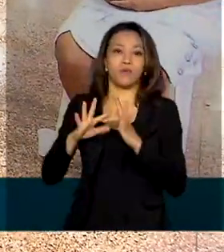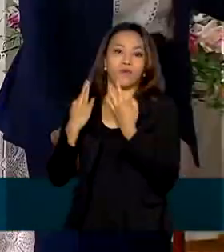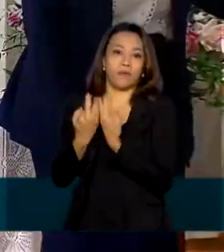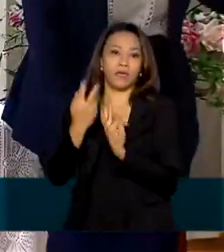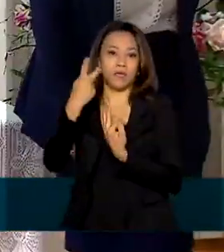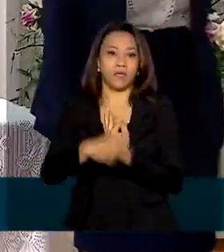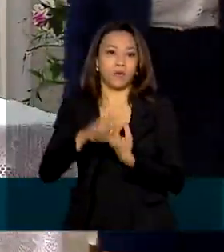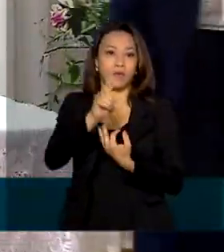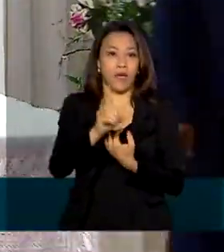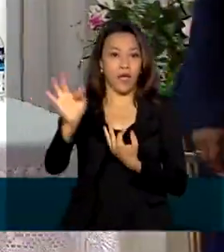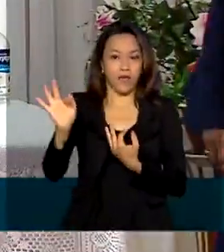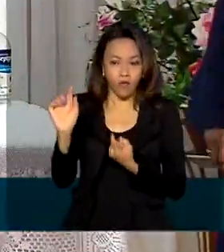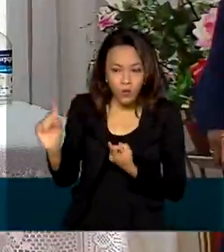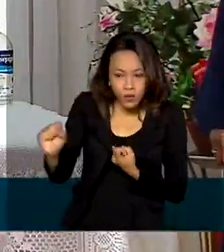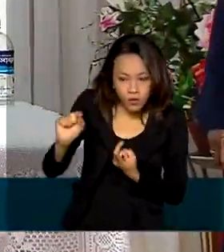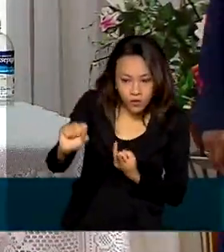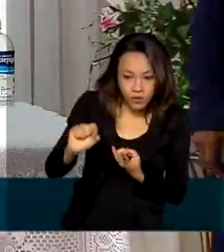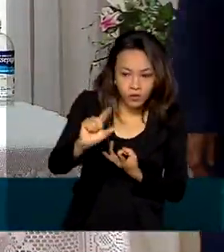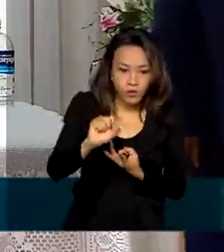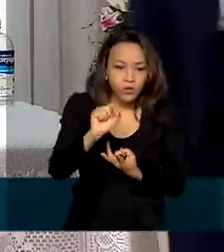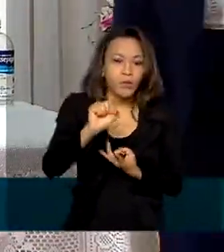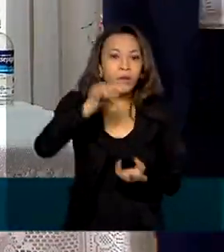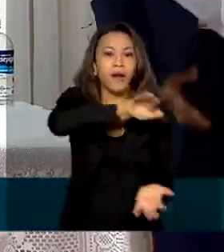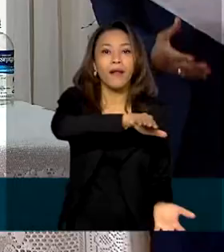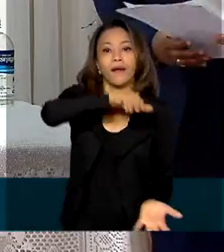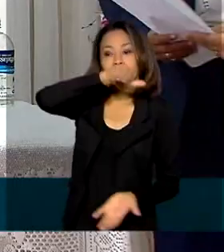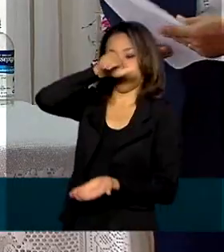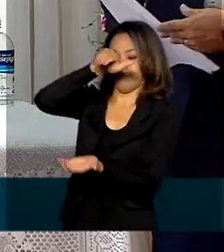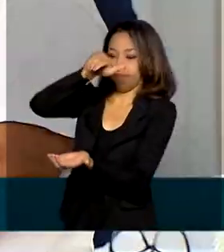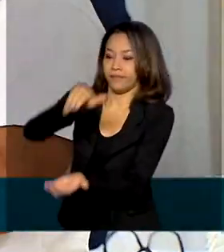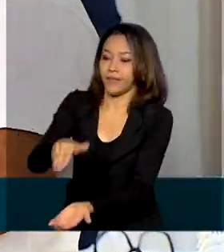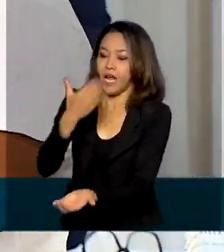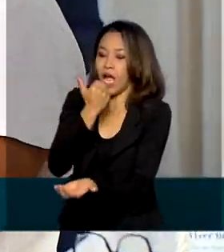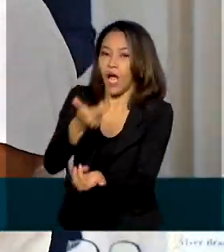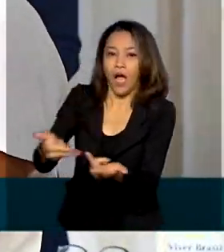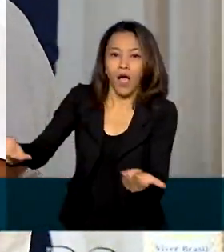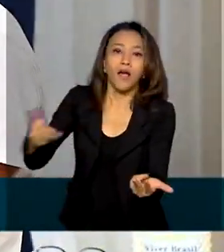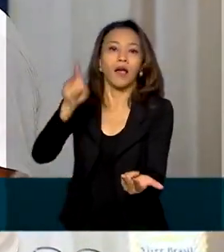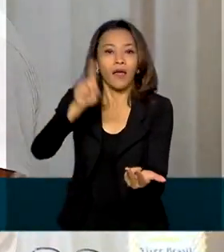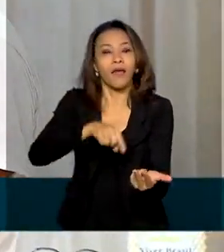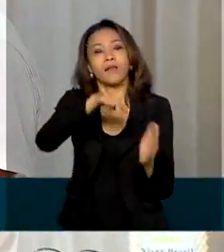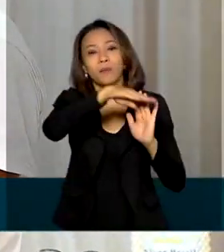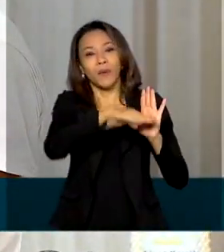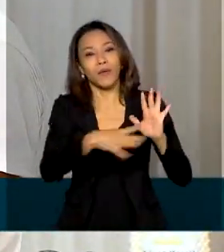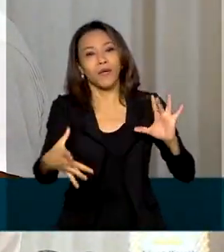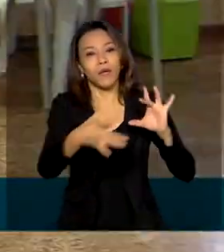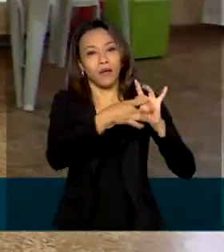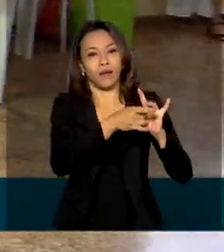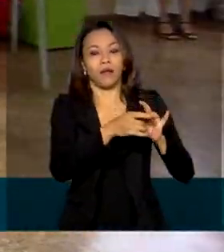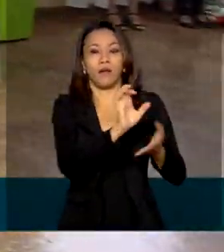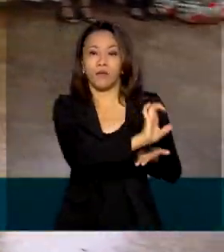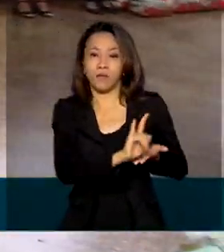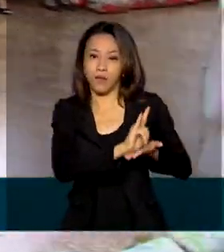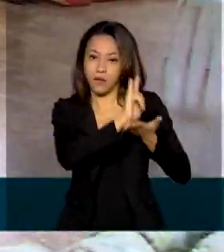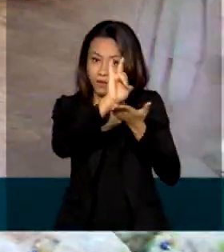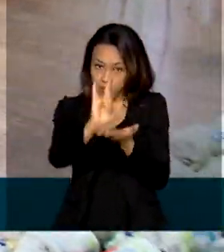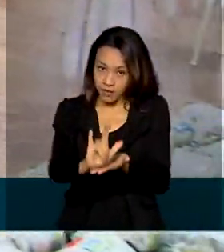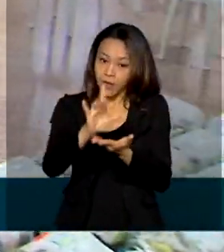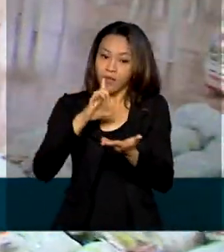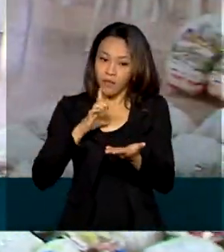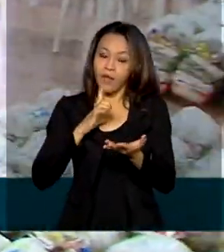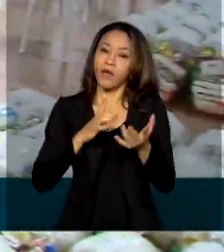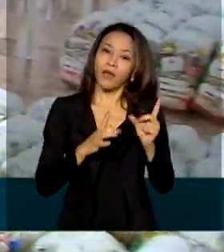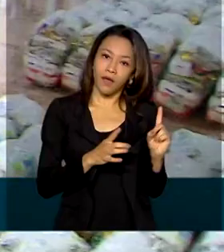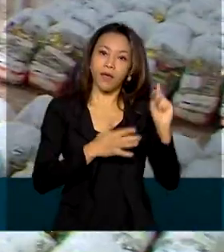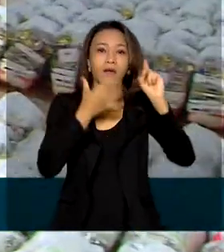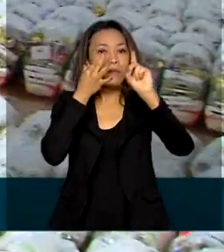Federal foram escolhidas para uma entrega simbólica de cestas básicas do programa Pátria Voluntária. A ação contou com a